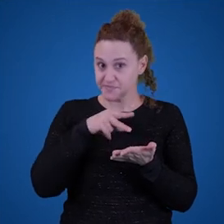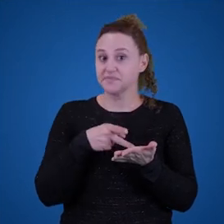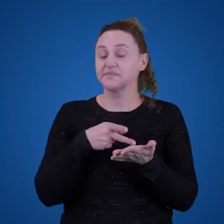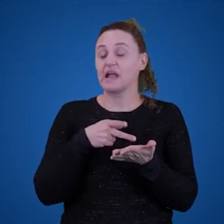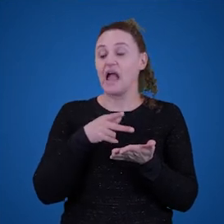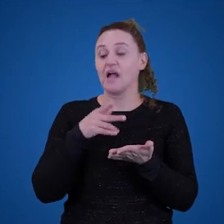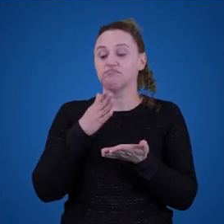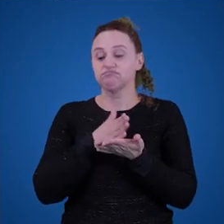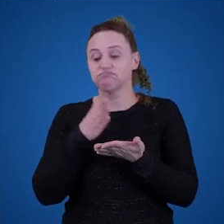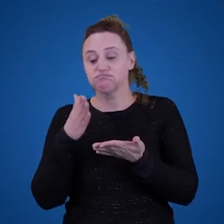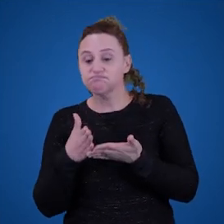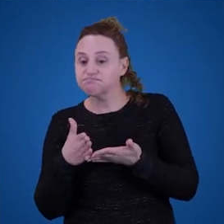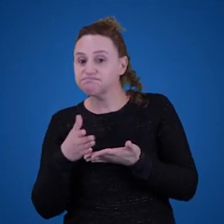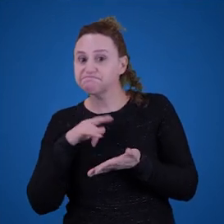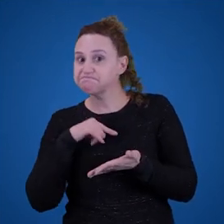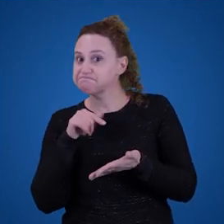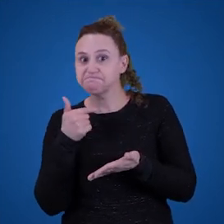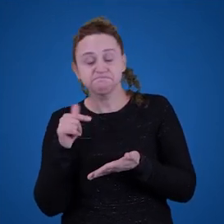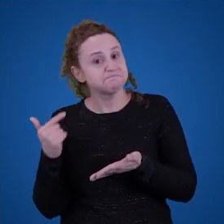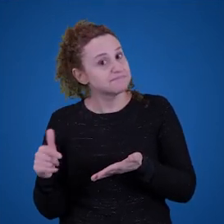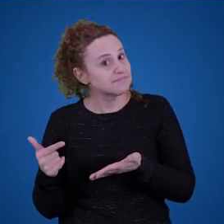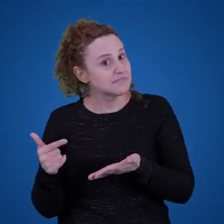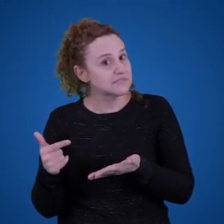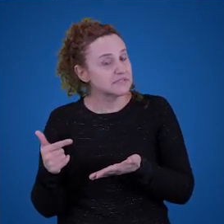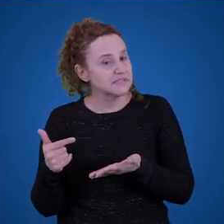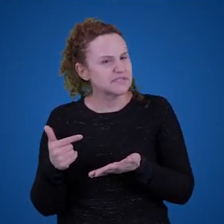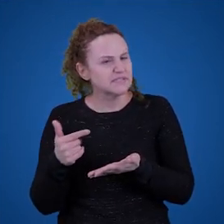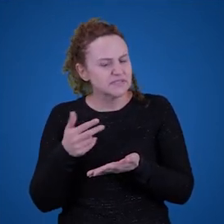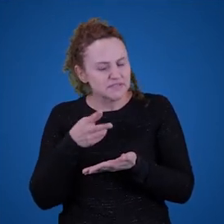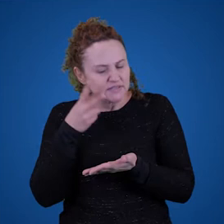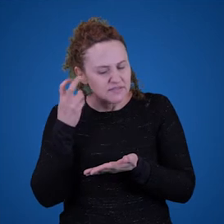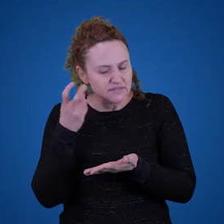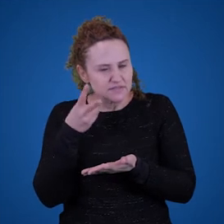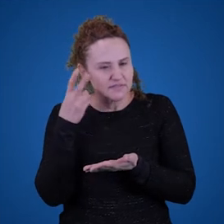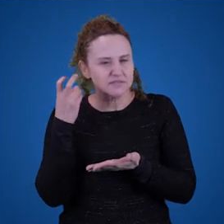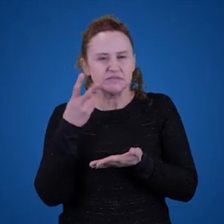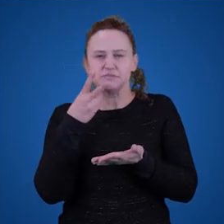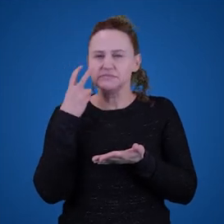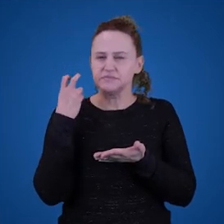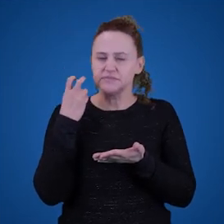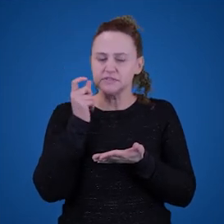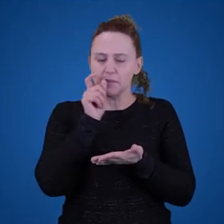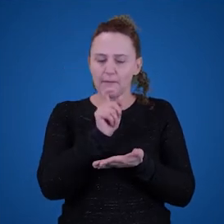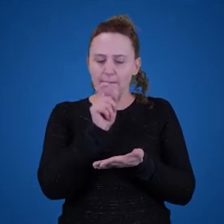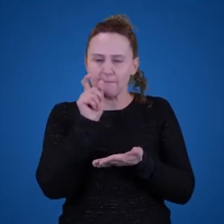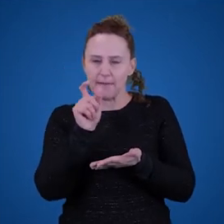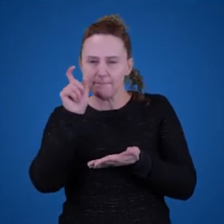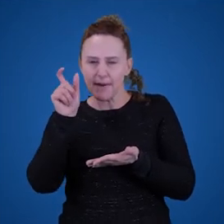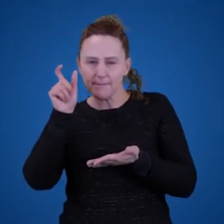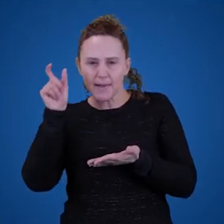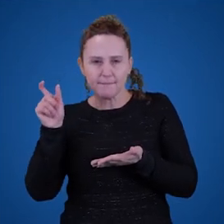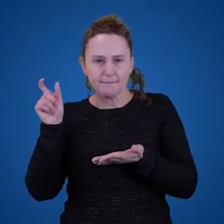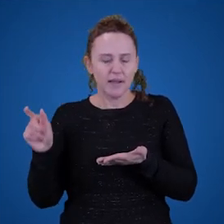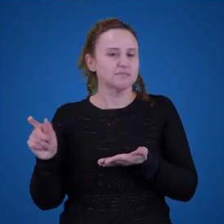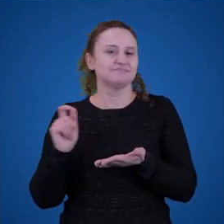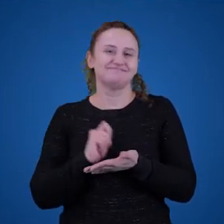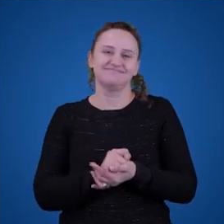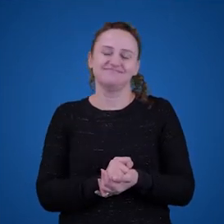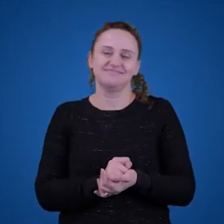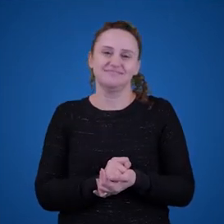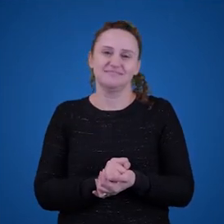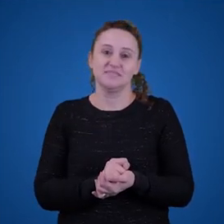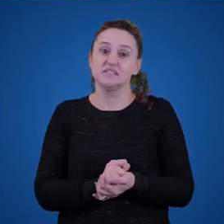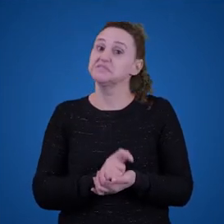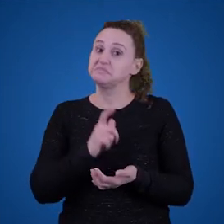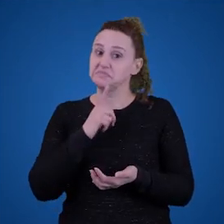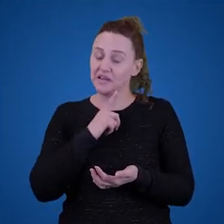cortar ela, né, ou decompor ela nas menores partículas que a gente pode, ainda haverá significado. O isso